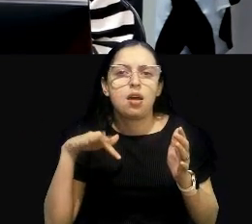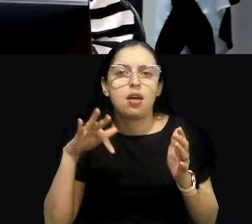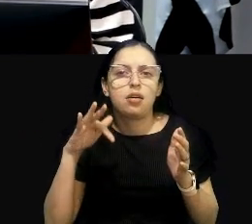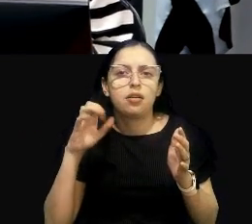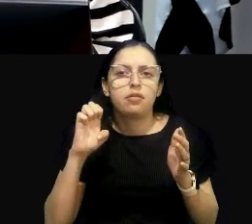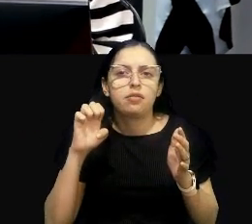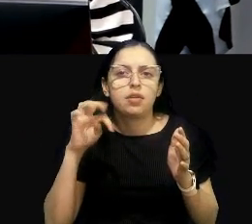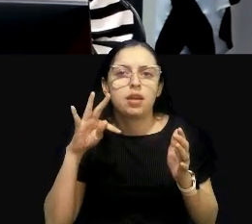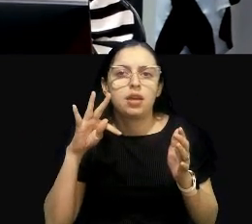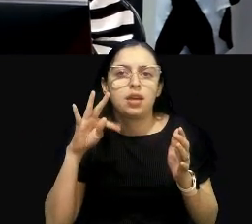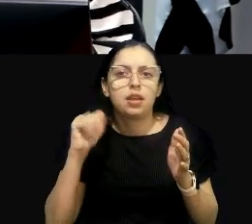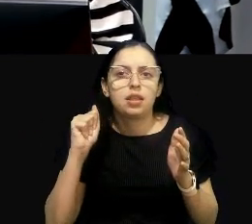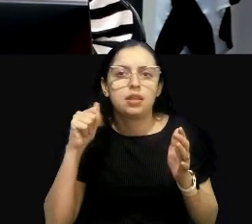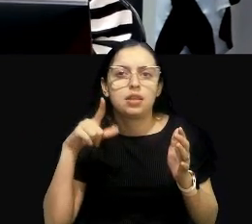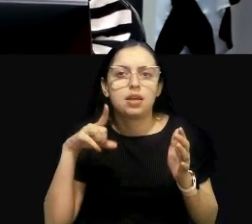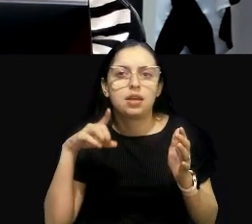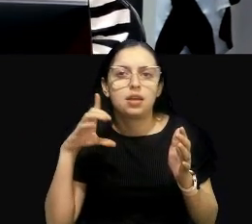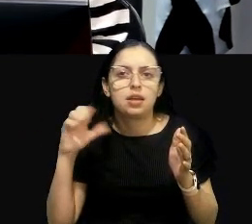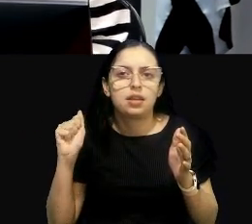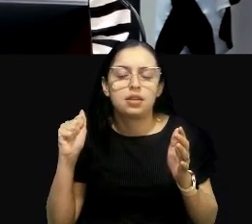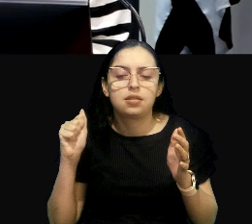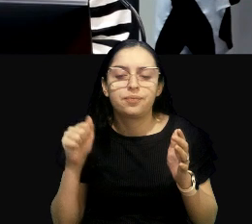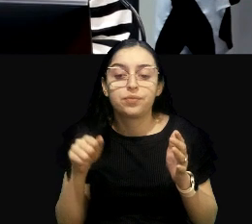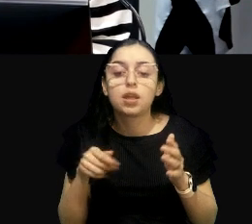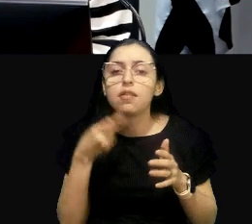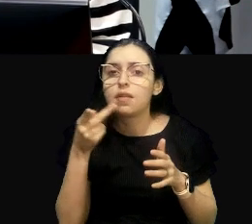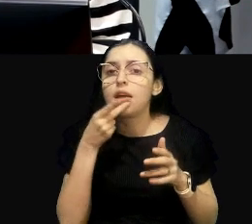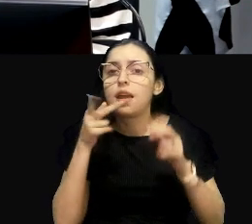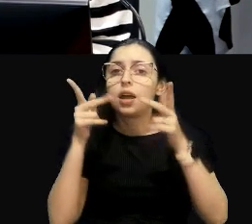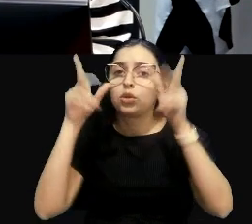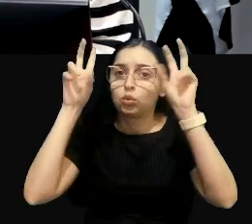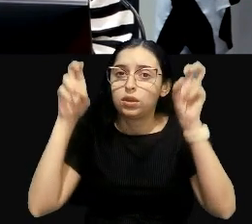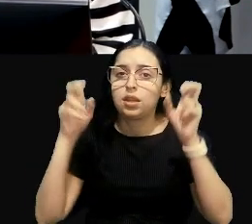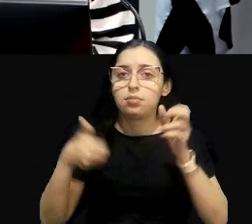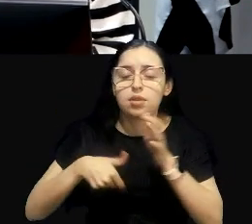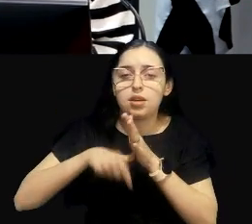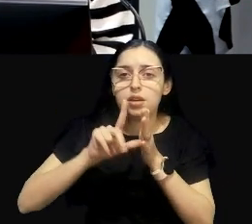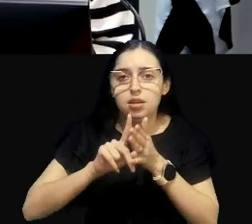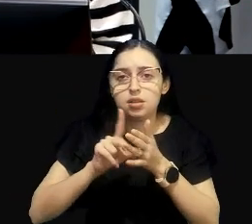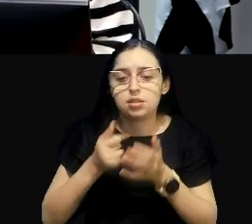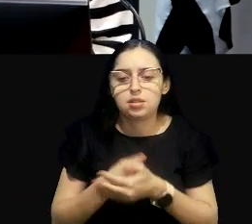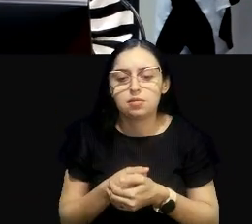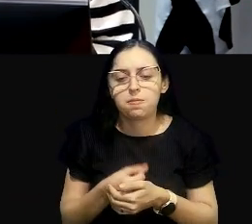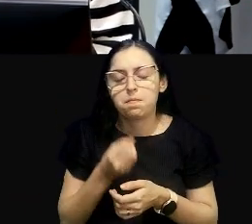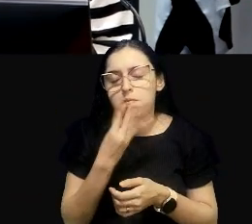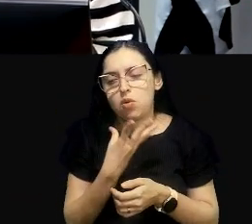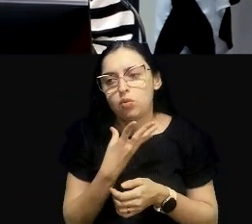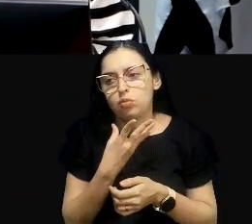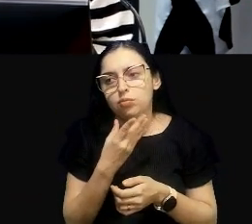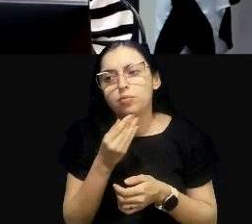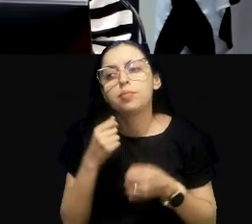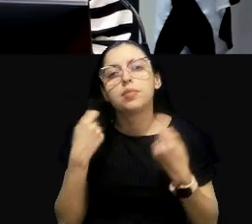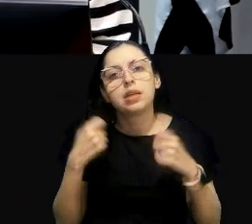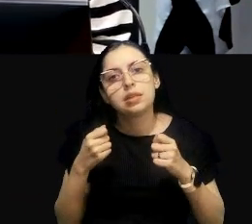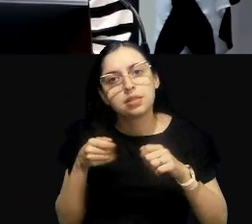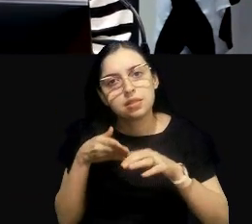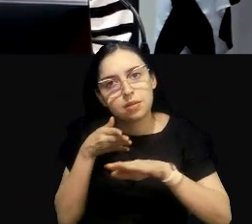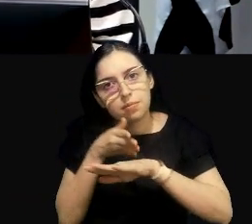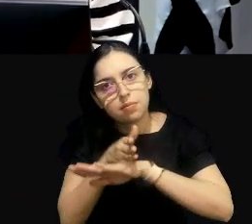fronteiriça que foi levantada aqui. Aí, eu falei assim, bom, a gente tem que atravessar o rio,